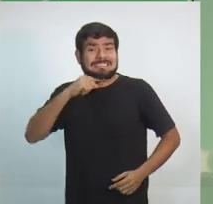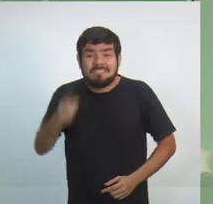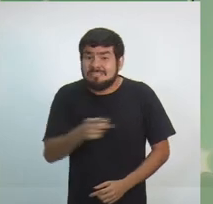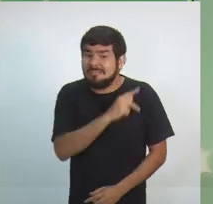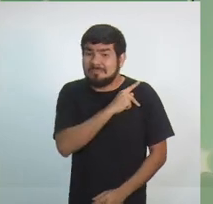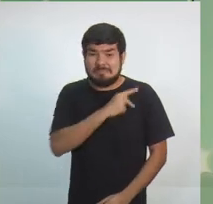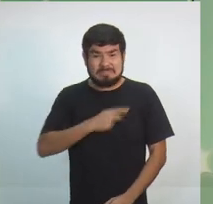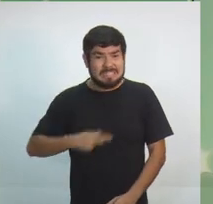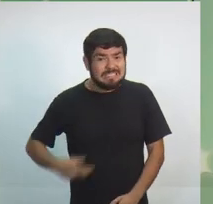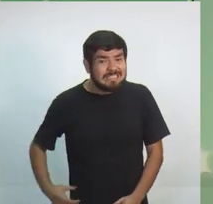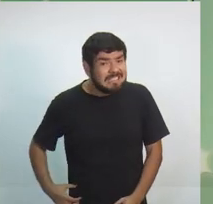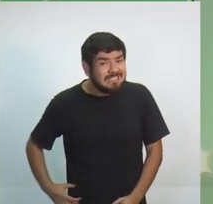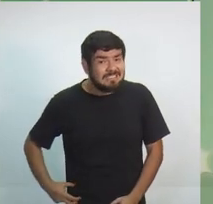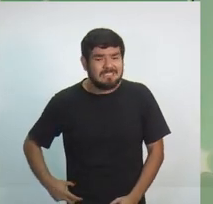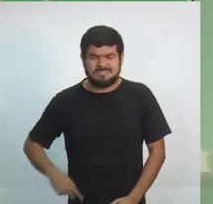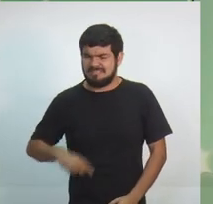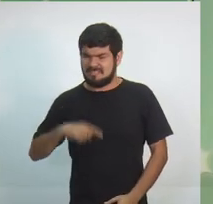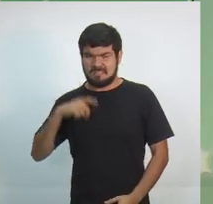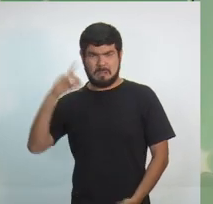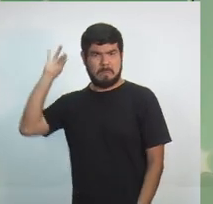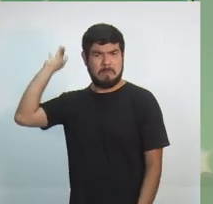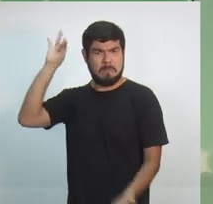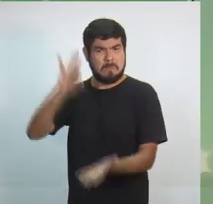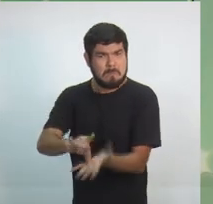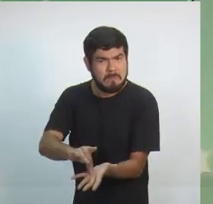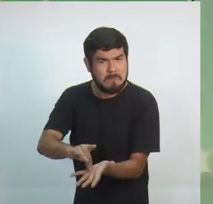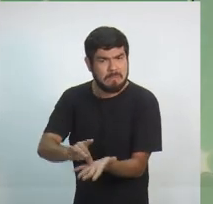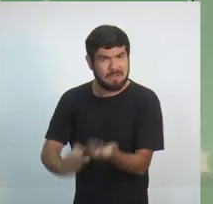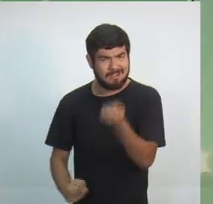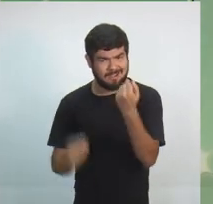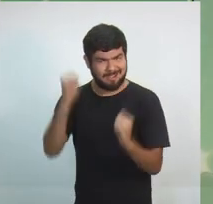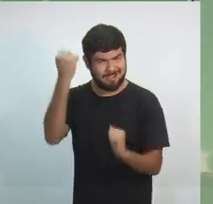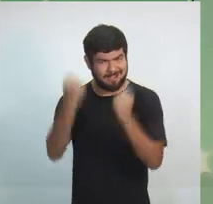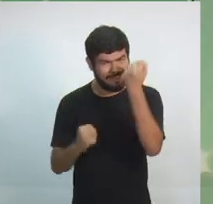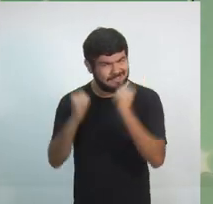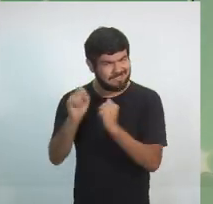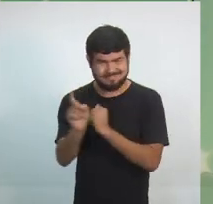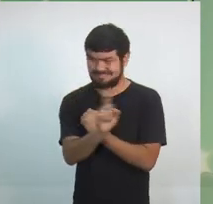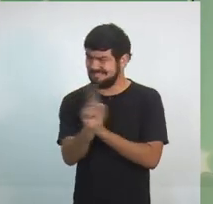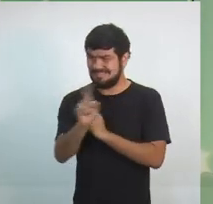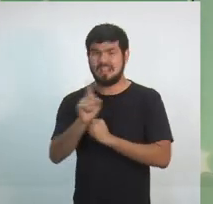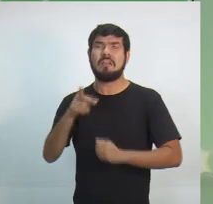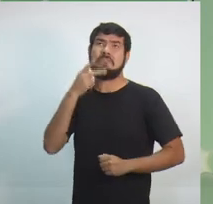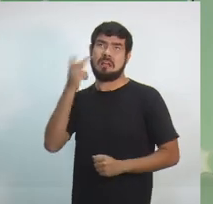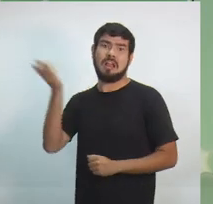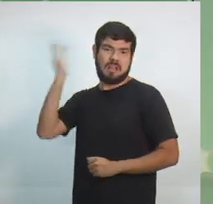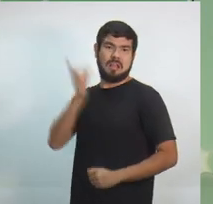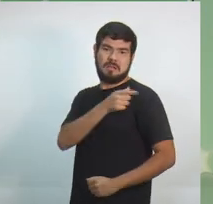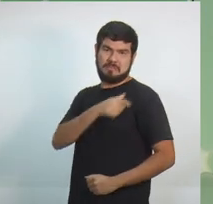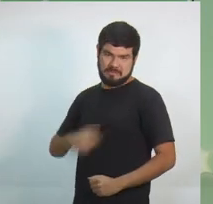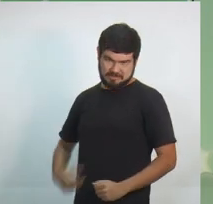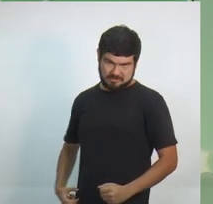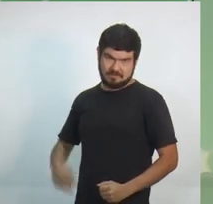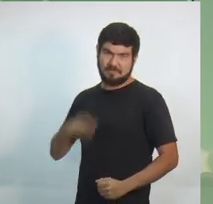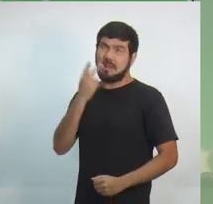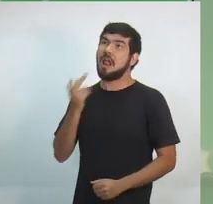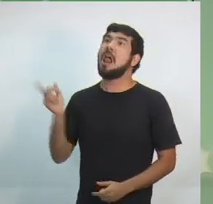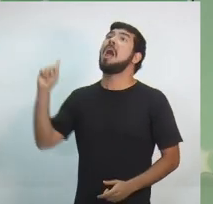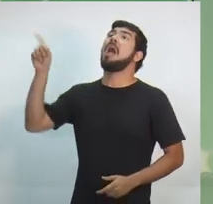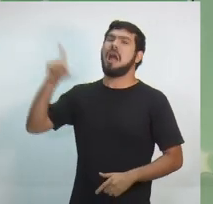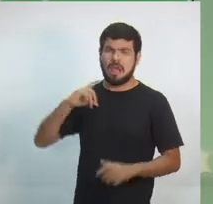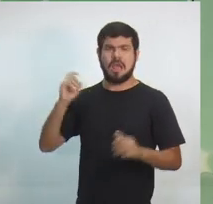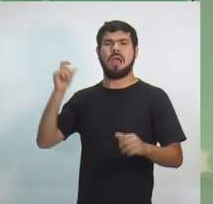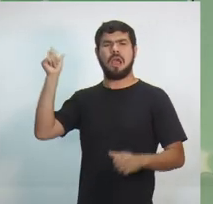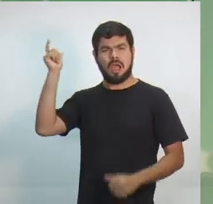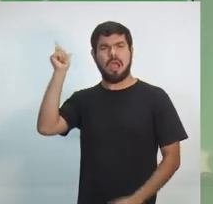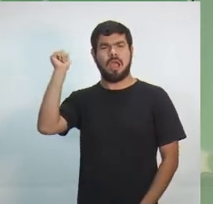presidente garante o Estado de Zona Franca. Eles dizem que são a favor da Zona Franca, mas estão falando em reforma tributária